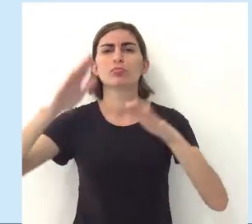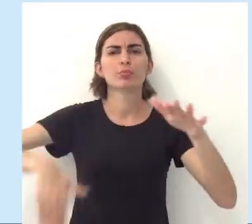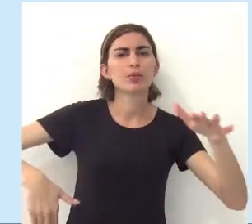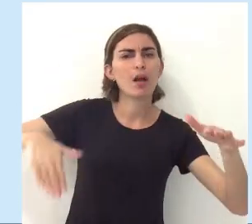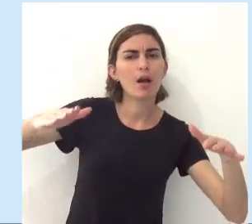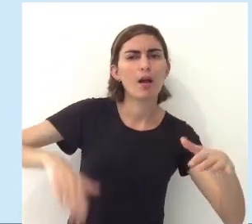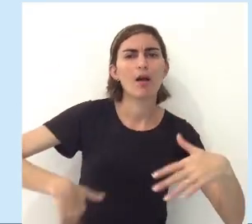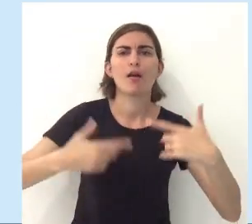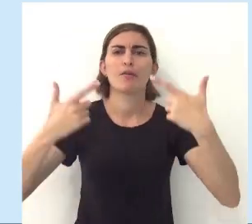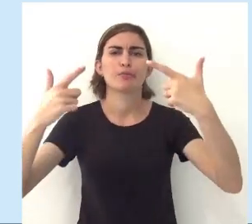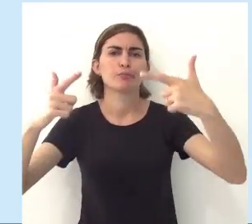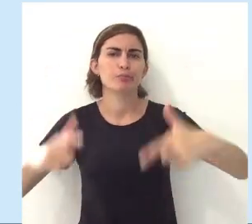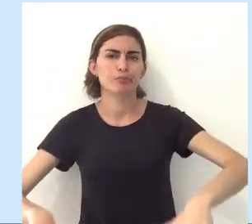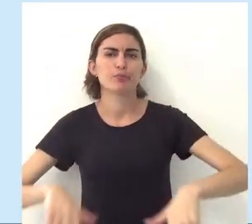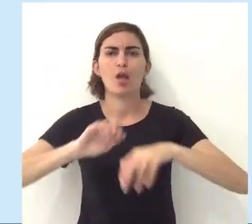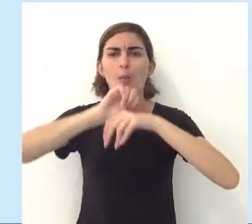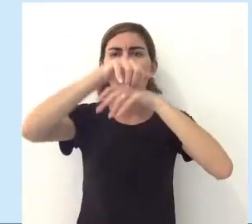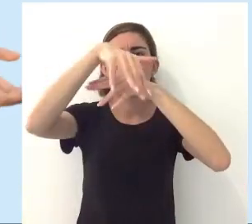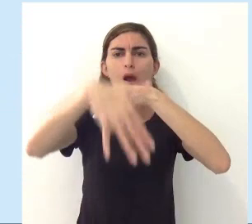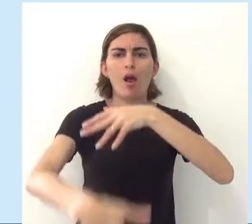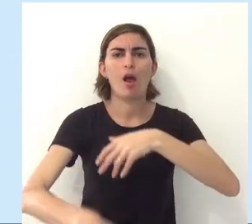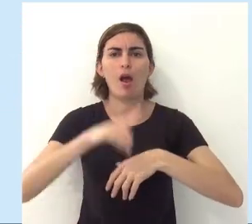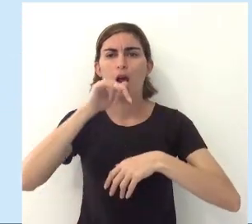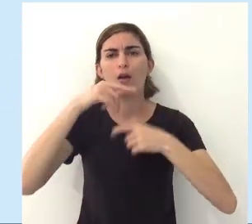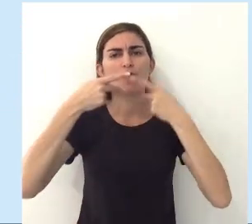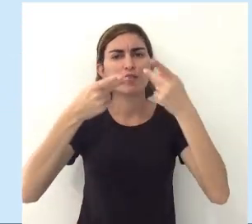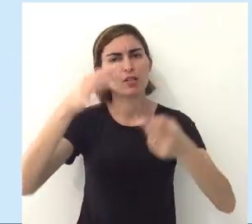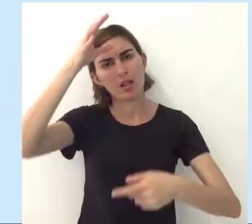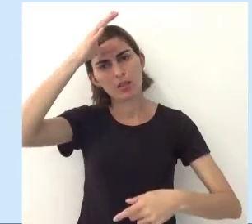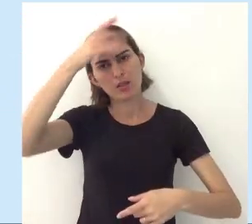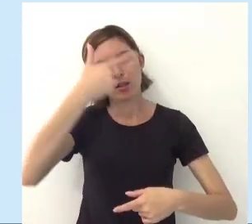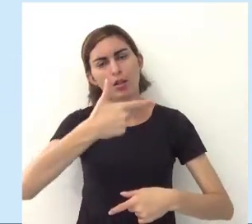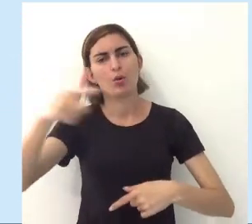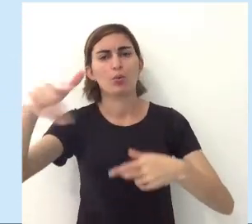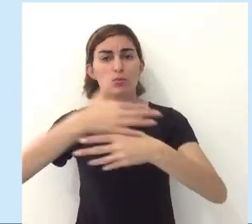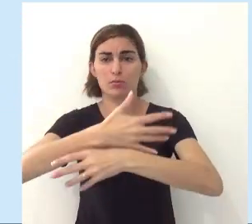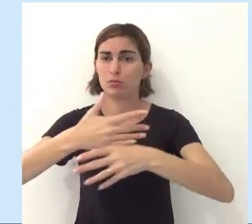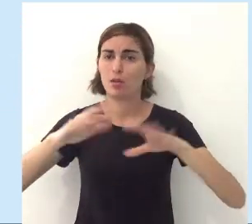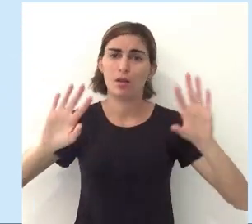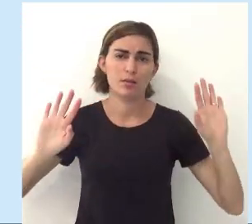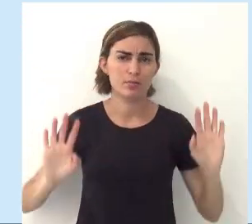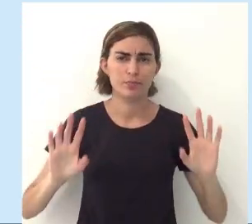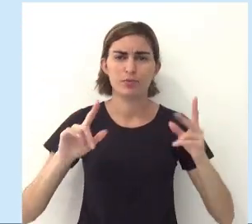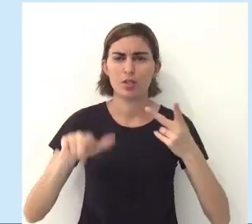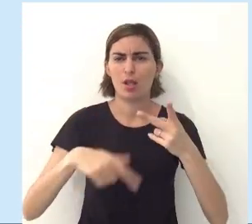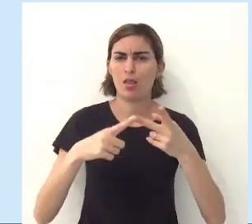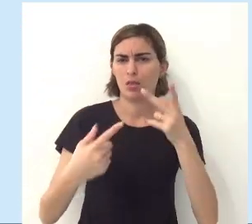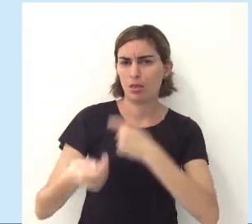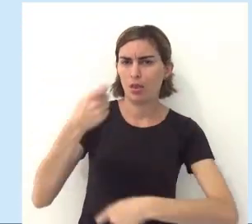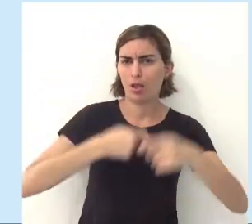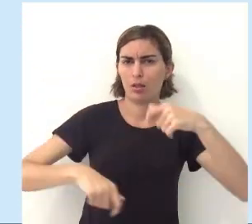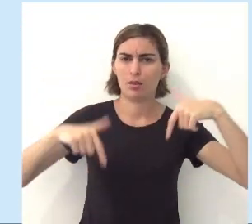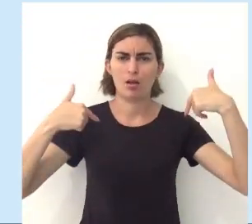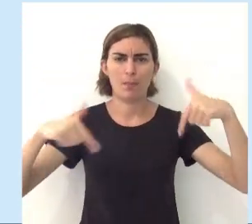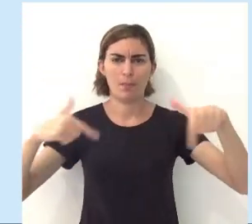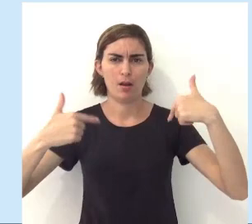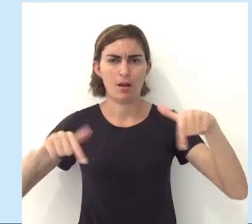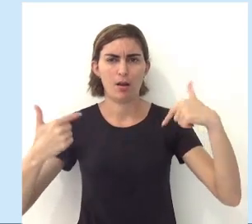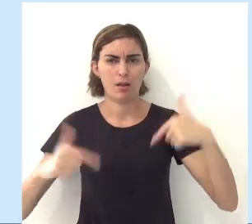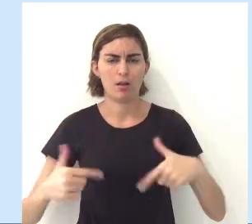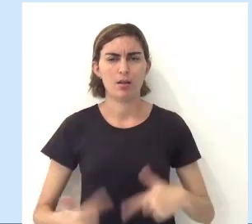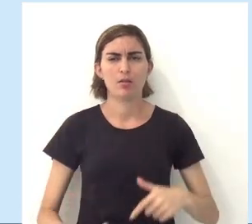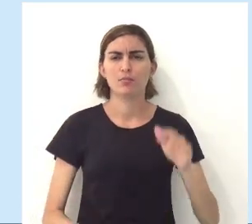um ambiente de praias, ou pra um ambiente de cachoeiras, ou pra visitar sua tia ou outra cidade, tá? Quando você vai a negócios,